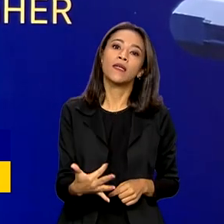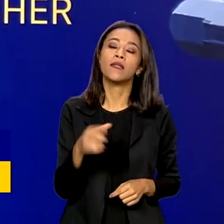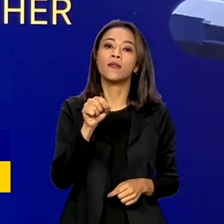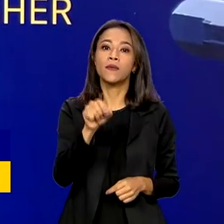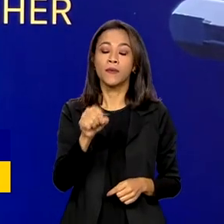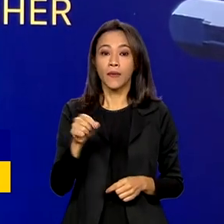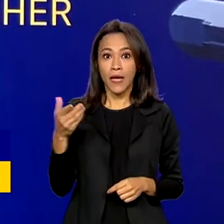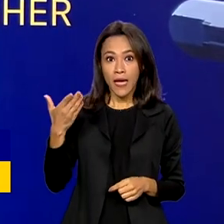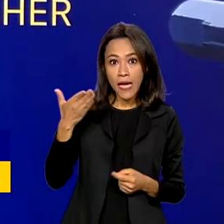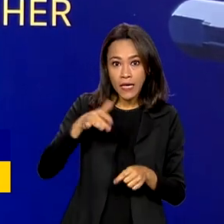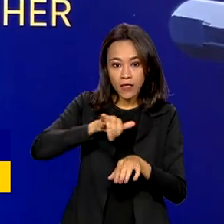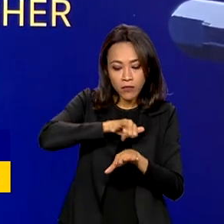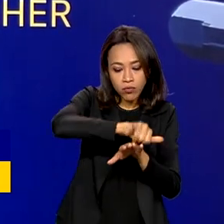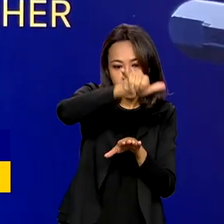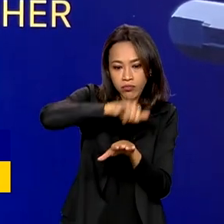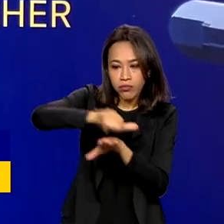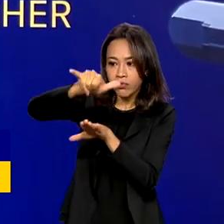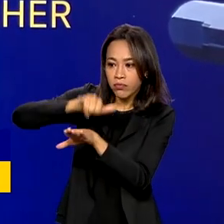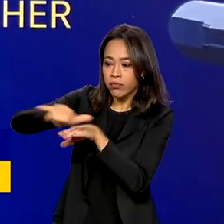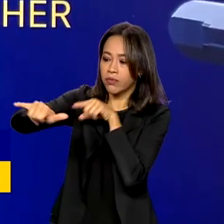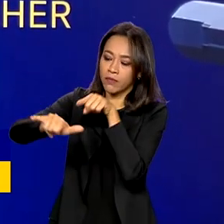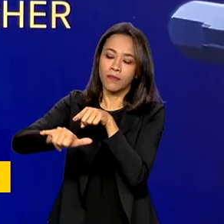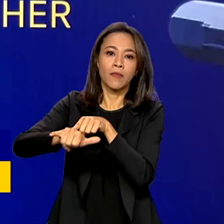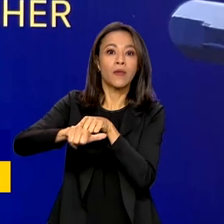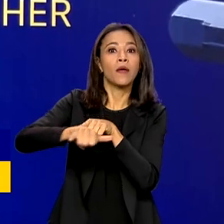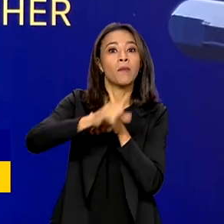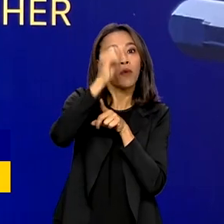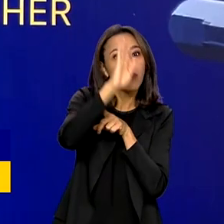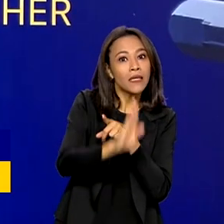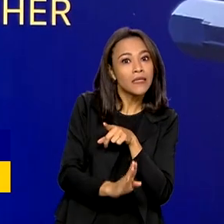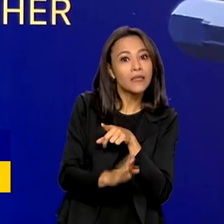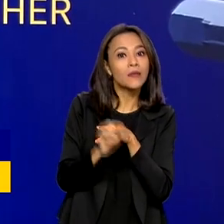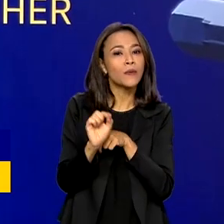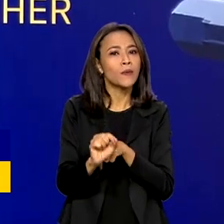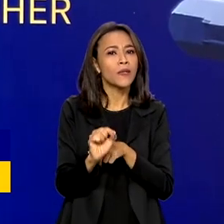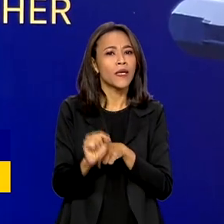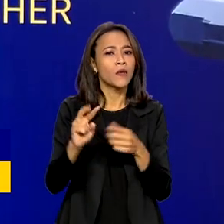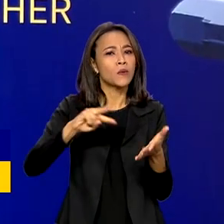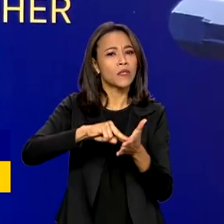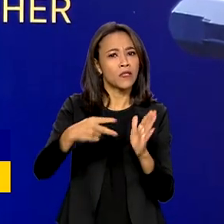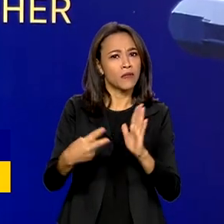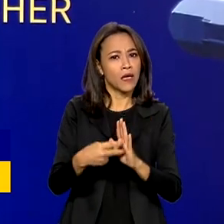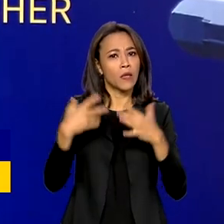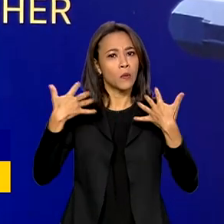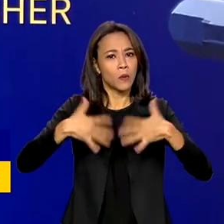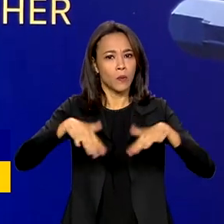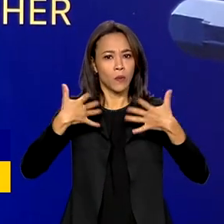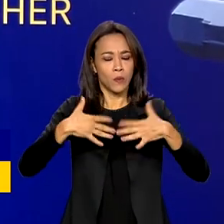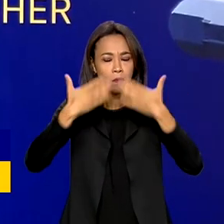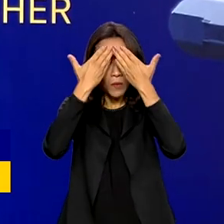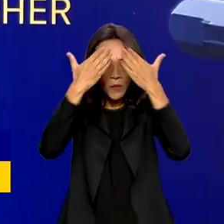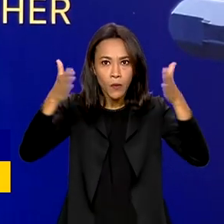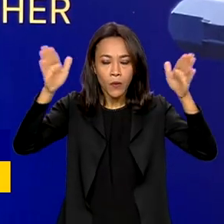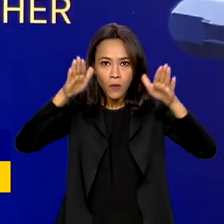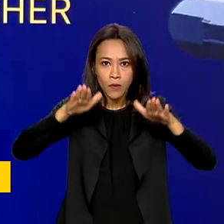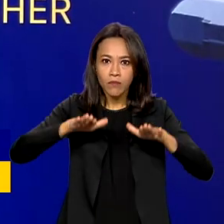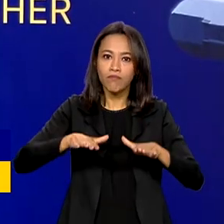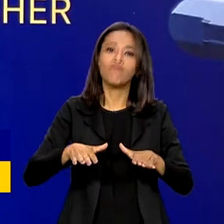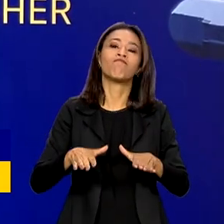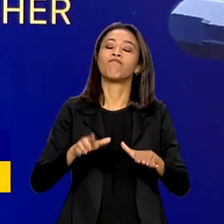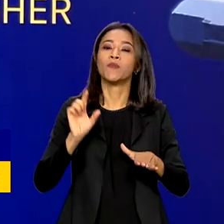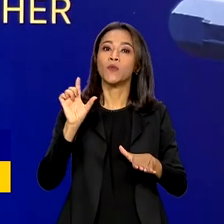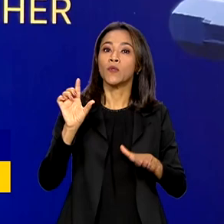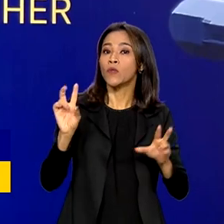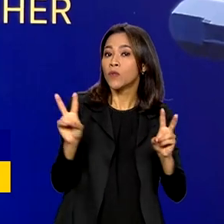a Força Aérea, em particular para o Brasil, o sentido mais amplo à aquisição de novos horizontes, na